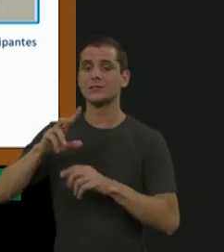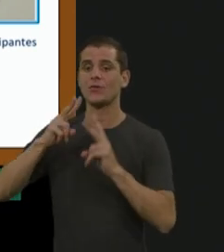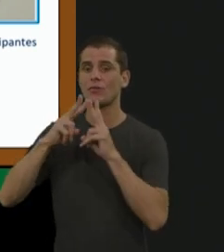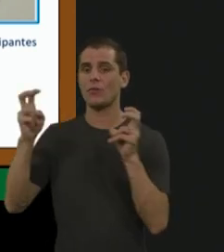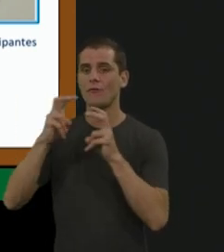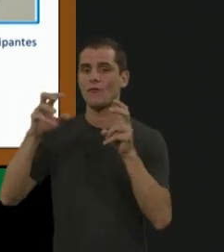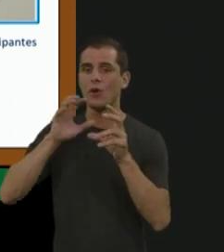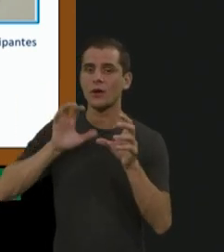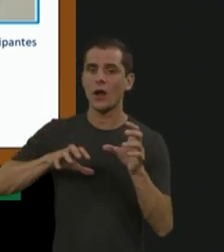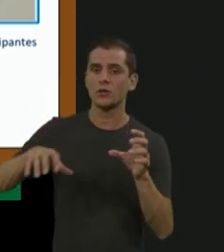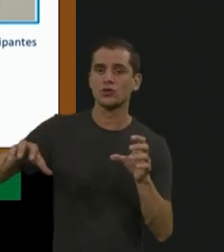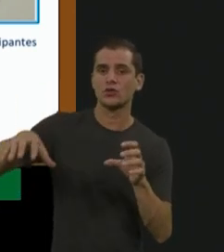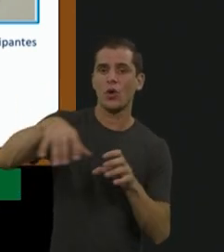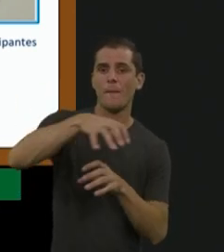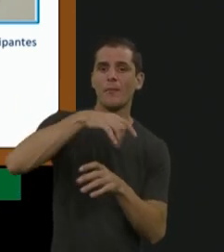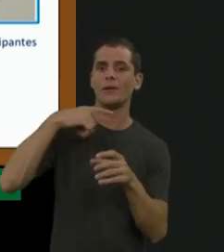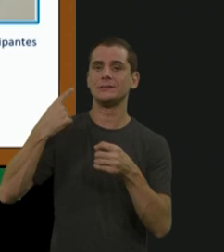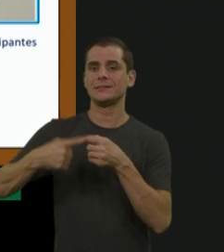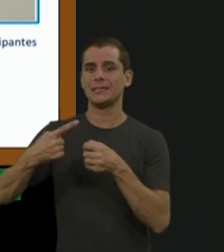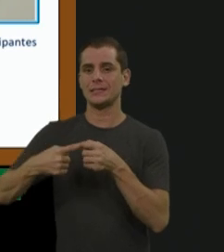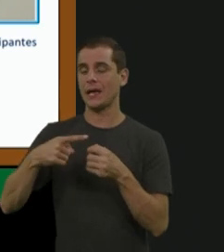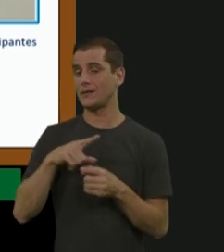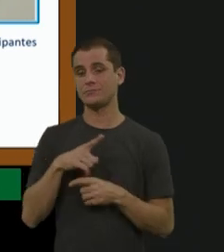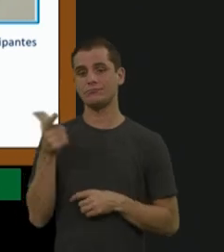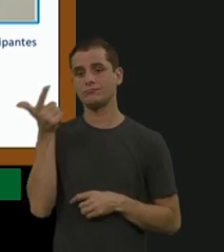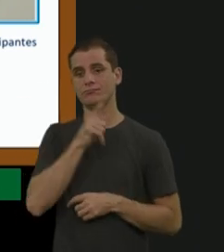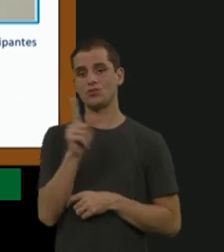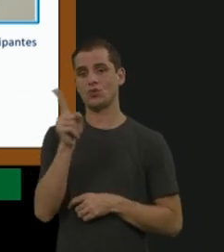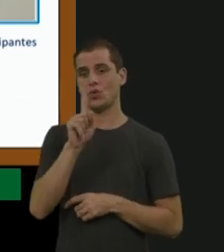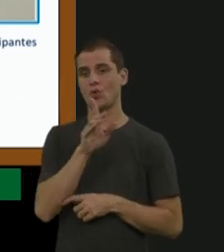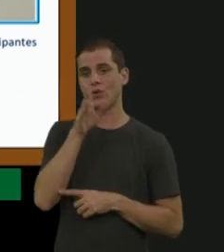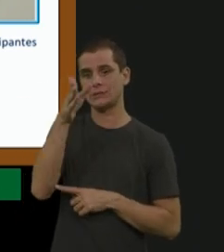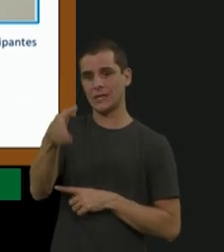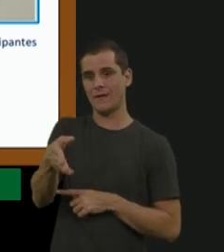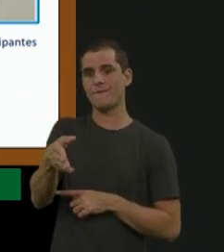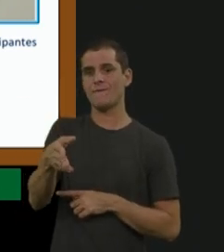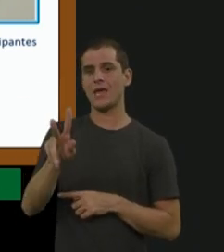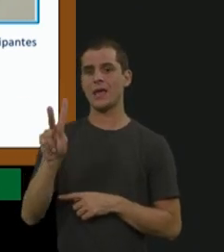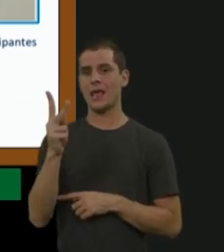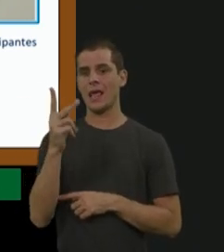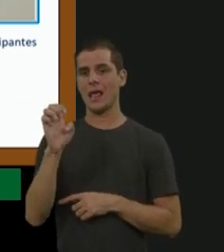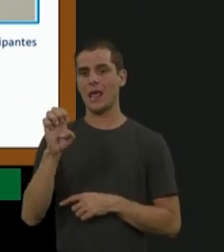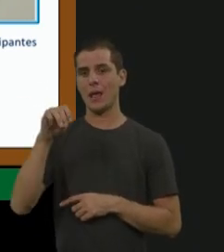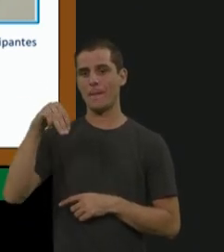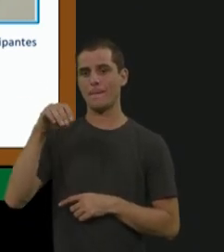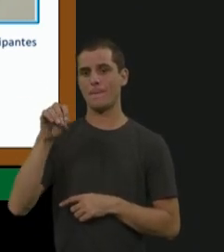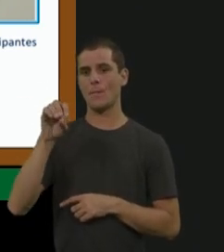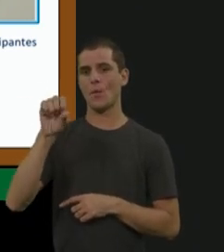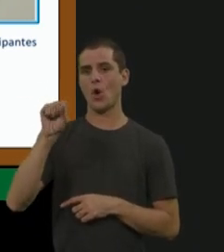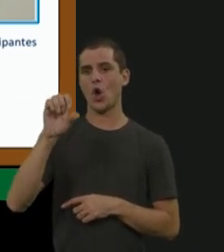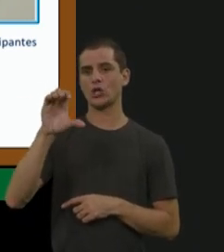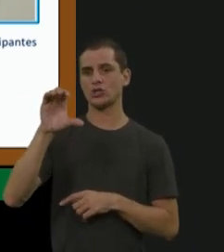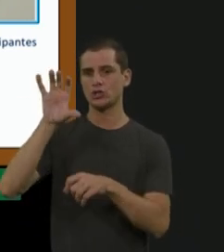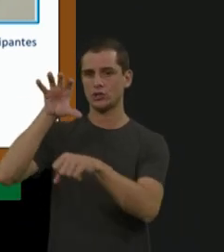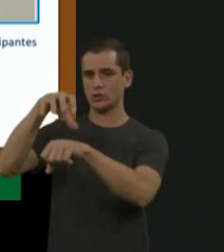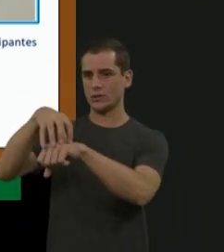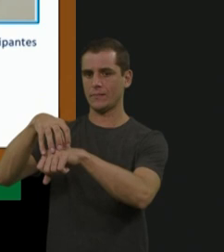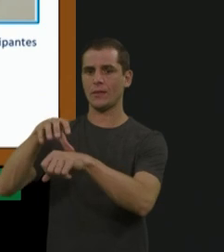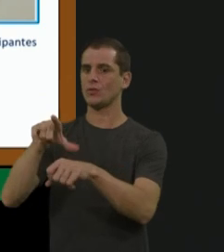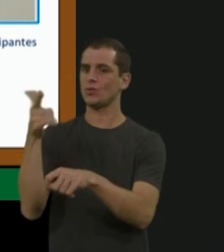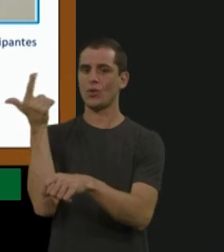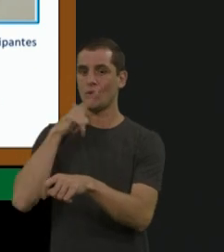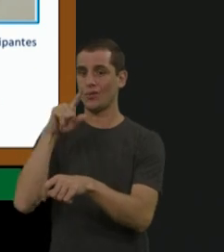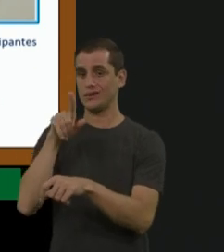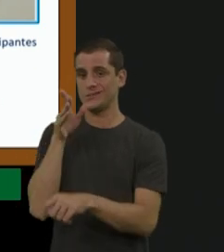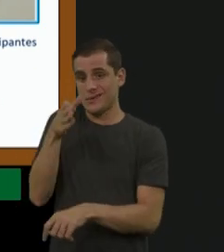distante, então, por que não ter o posto treinado lá perto da região? Então, gente faz esse trabalho de divulgar e de capilarizar